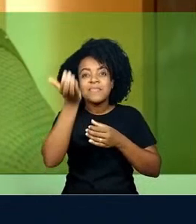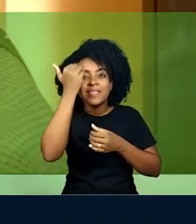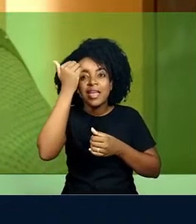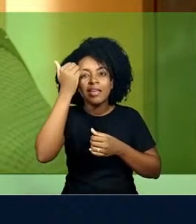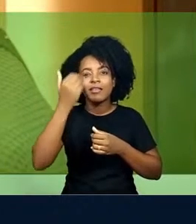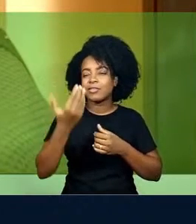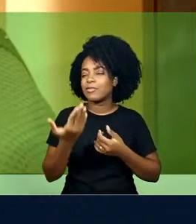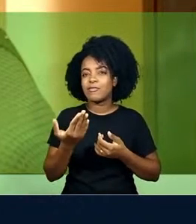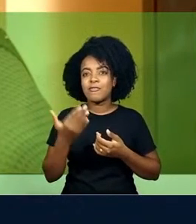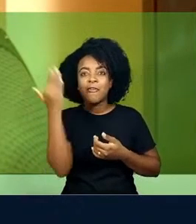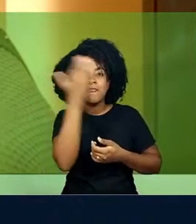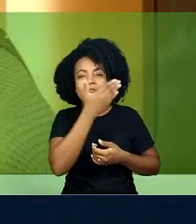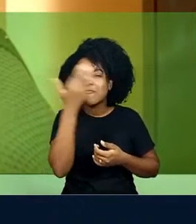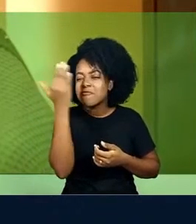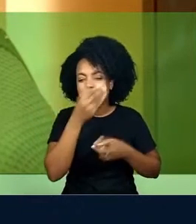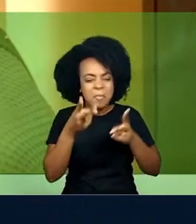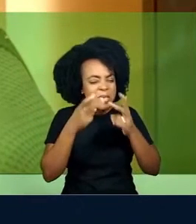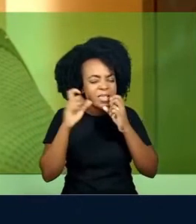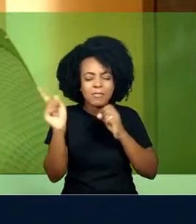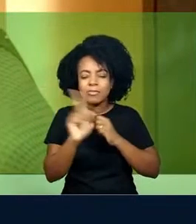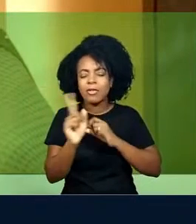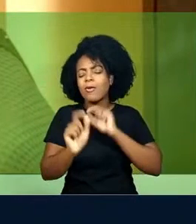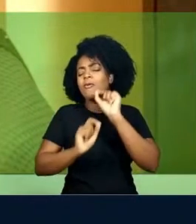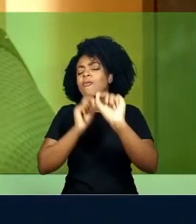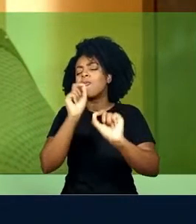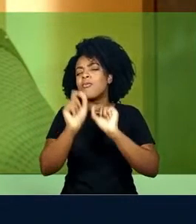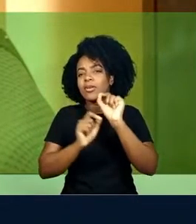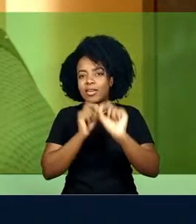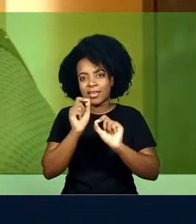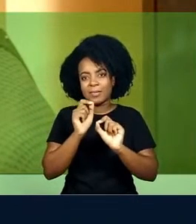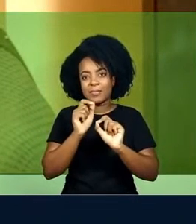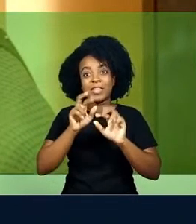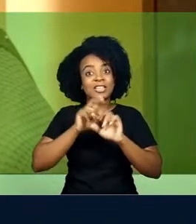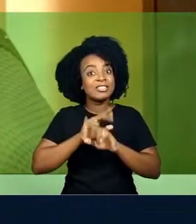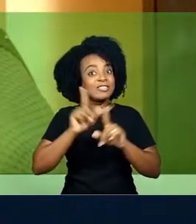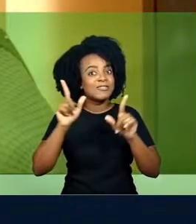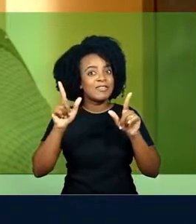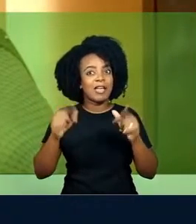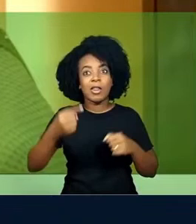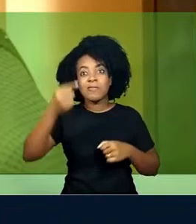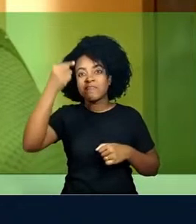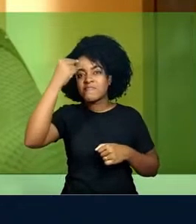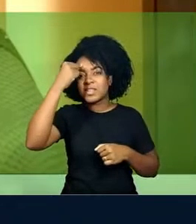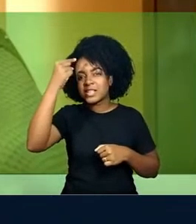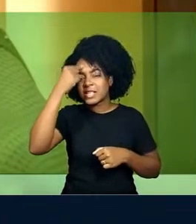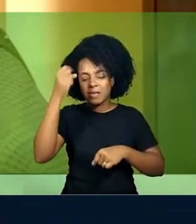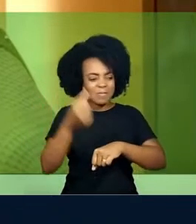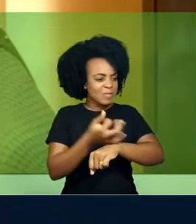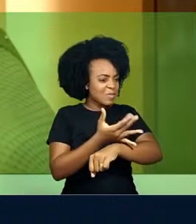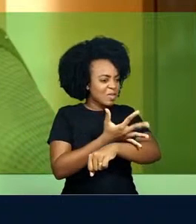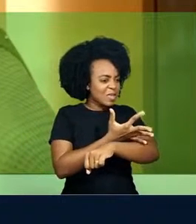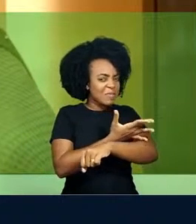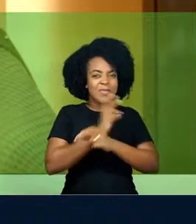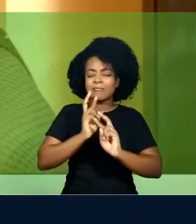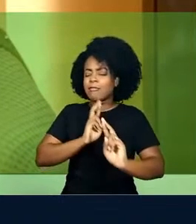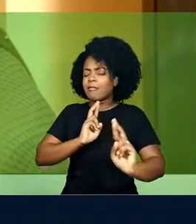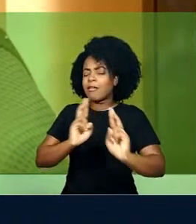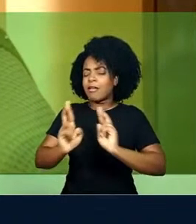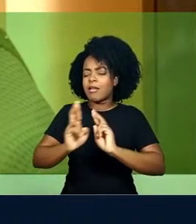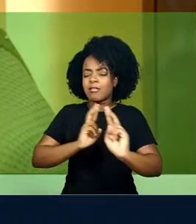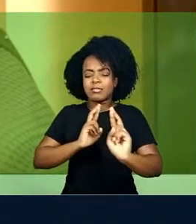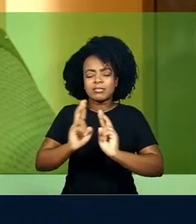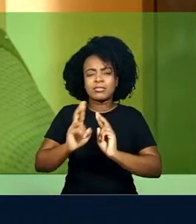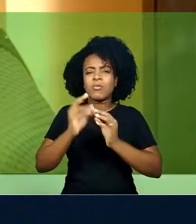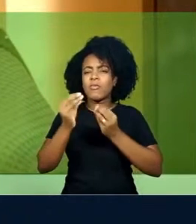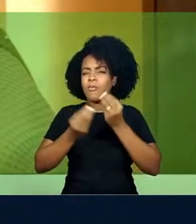Ele vai para além da divisão adicional entre razão e emoção e compreende essas